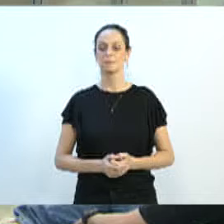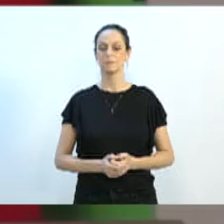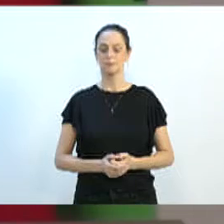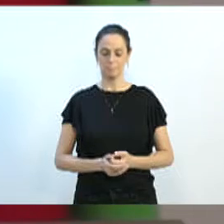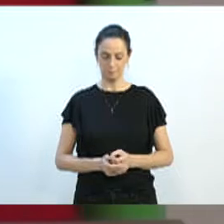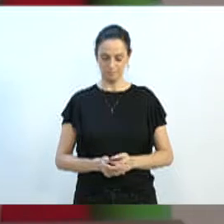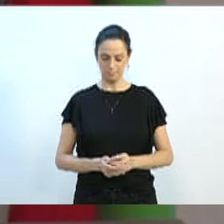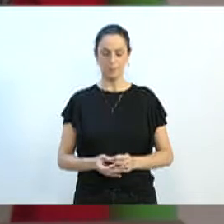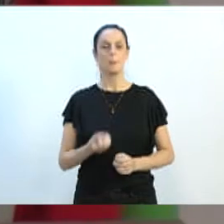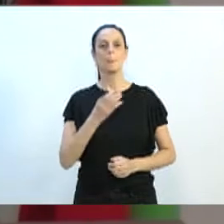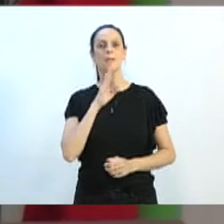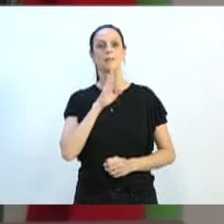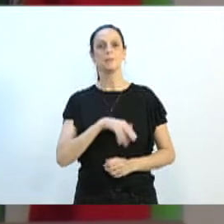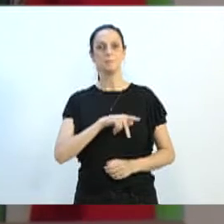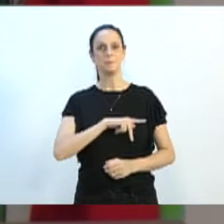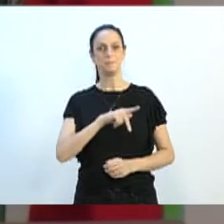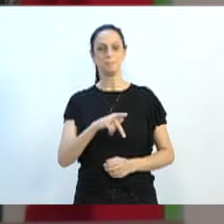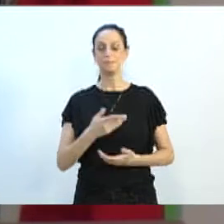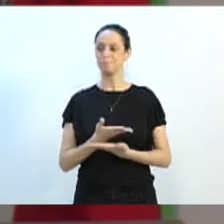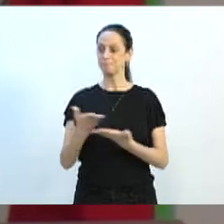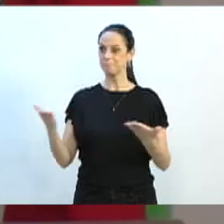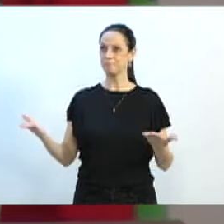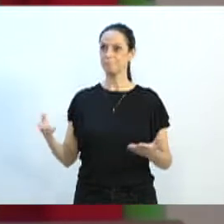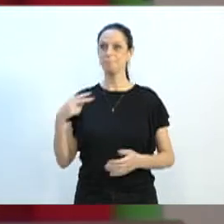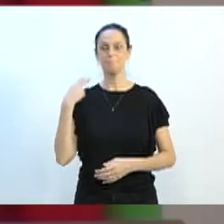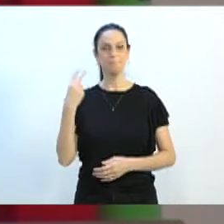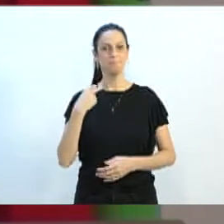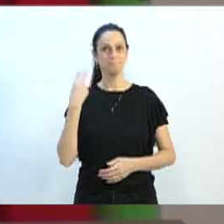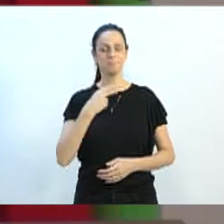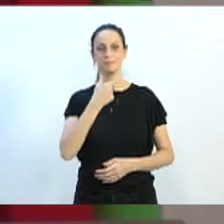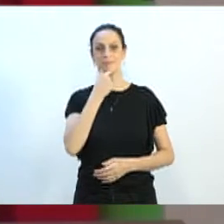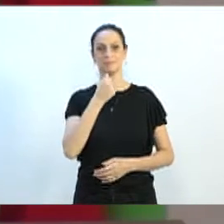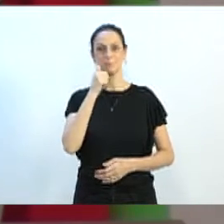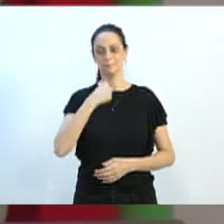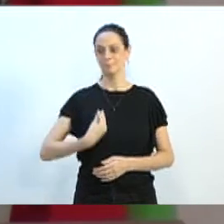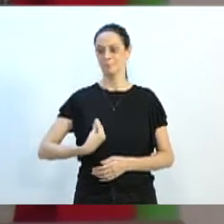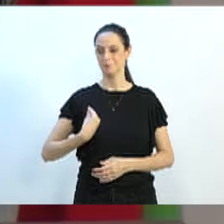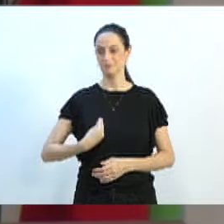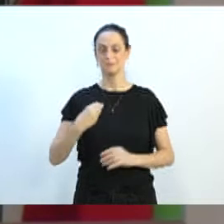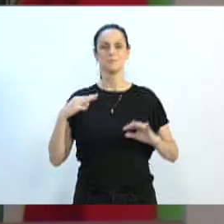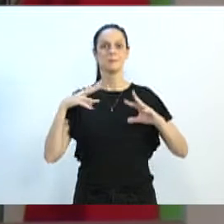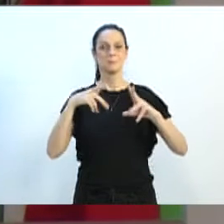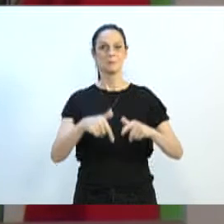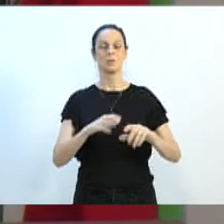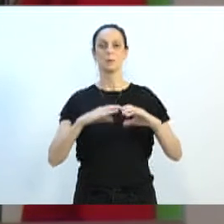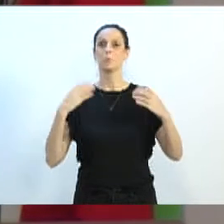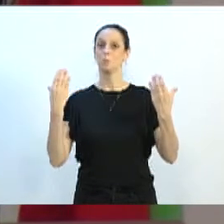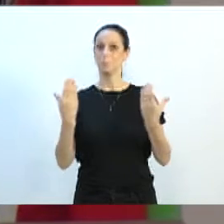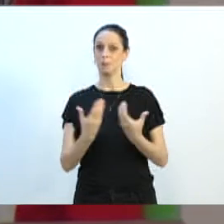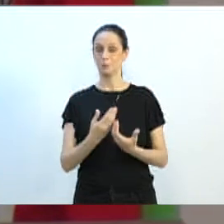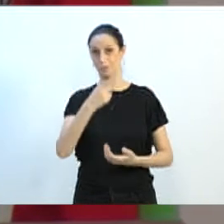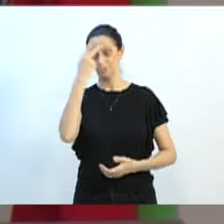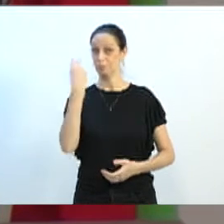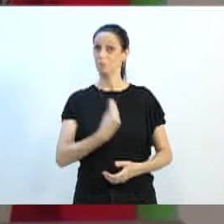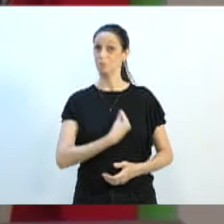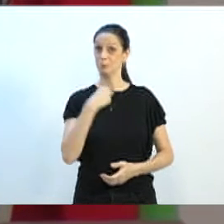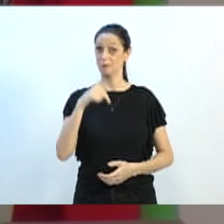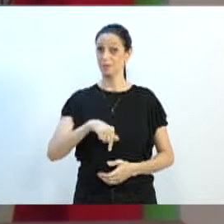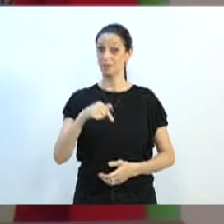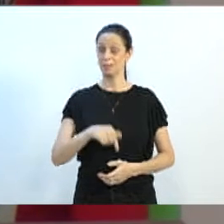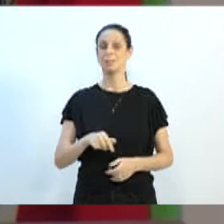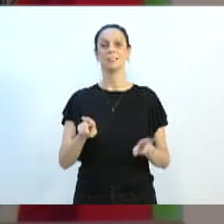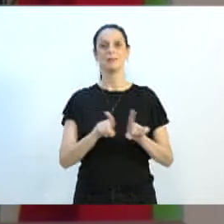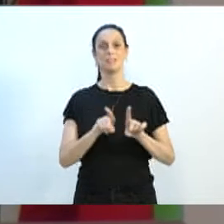Boa tarde, presidente. Boa tarde, colegas vereadoras, colegas vereadores, a toda a nossa comunidade, ao público aqui presente, aqueles que nos